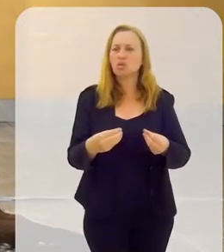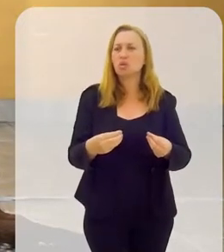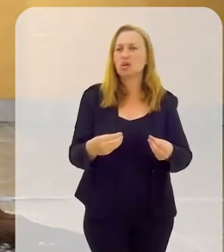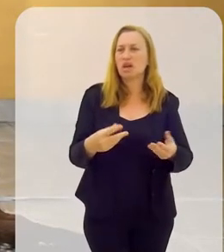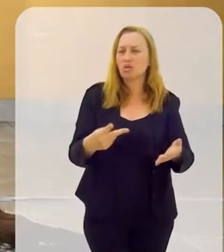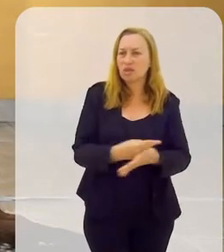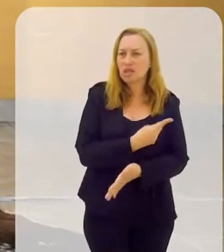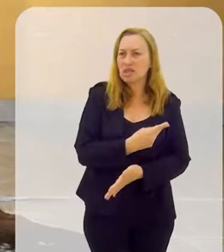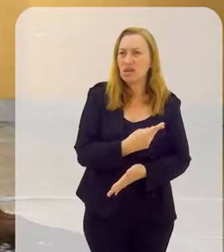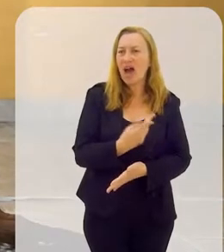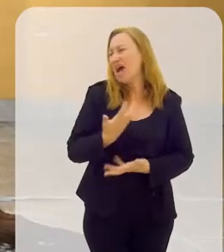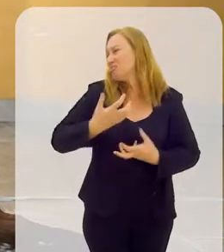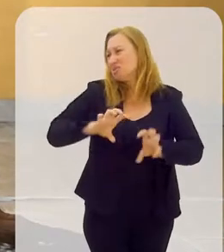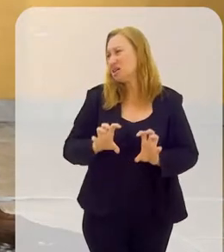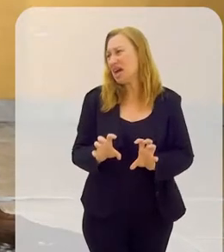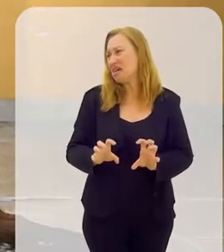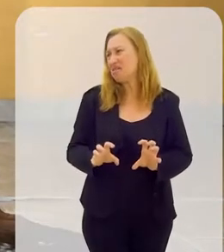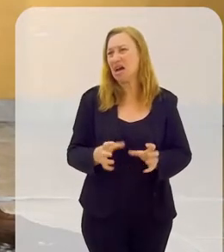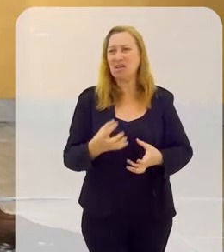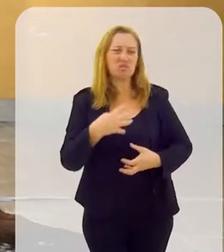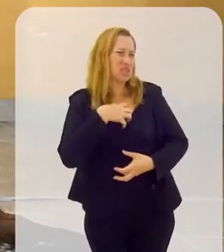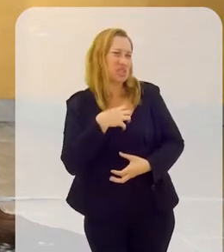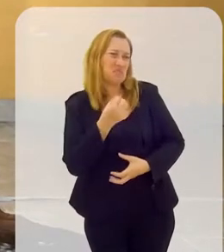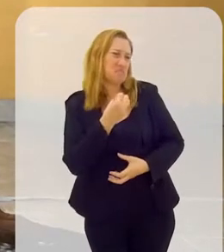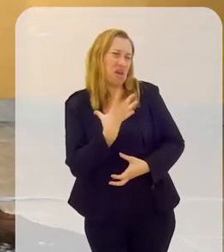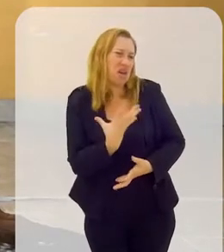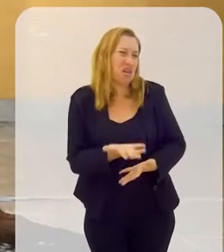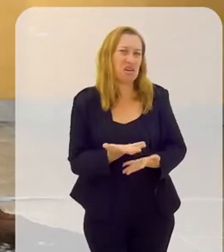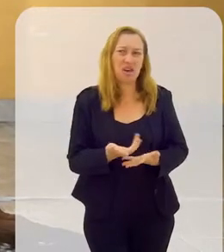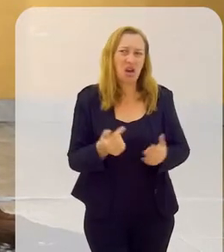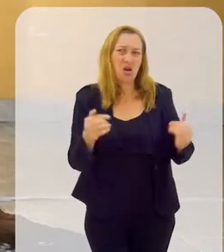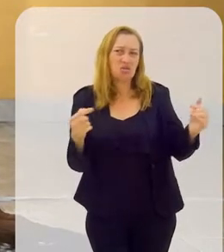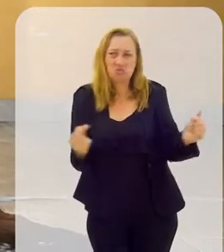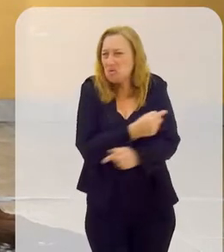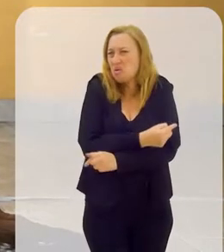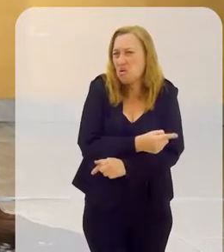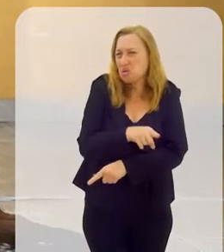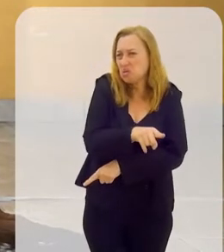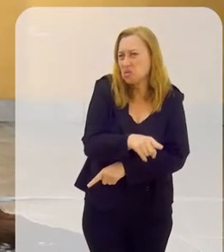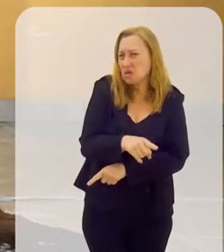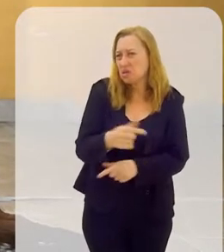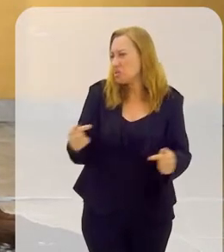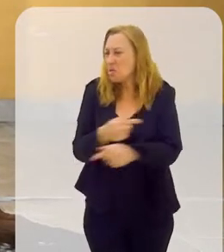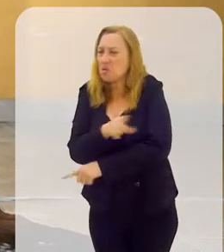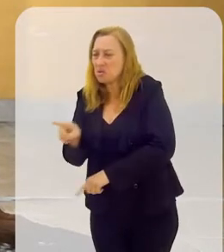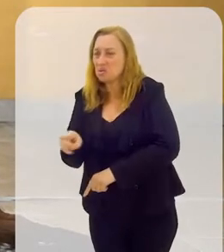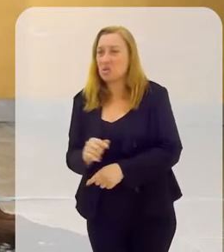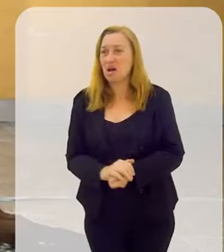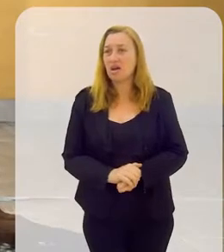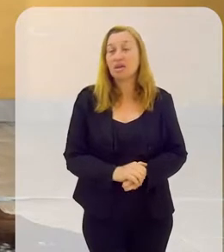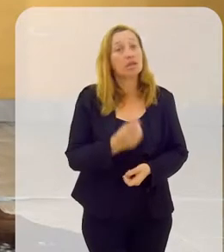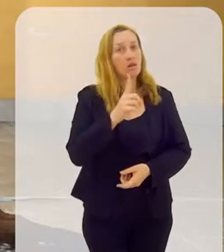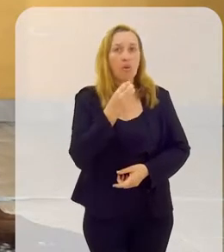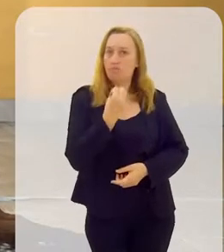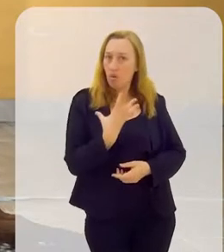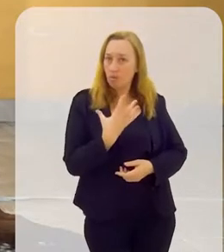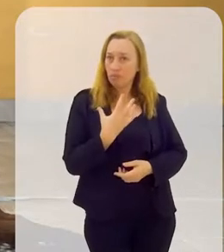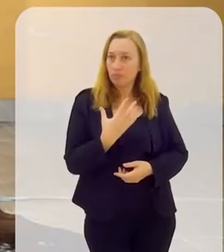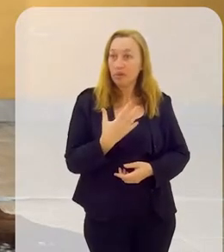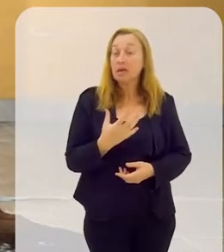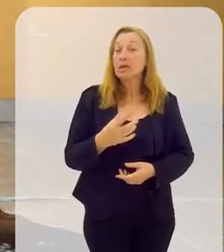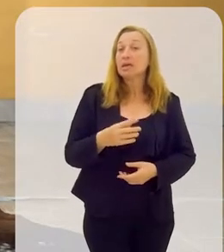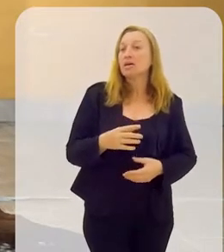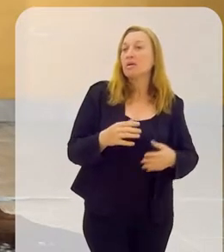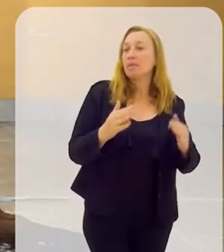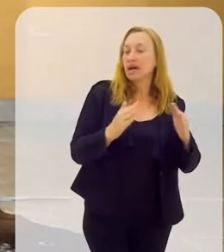santo, ah, não era isso que eu queria. Ah, eu não me senti bem. Ah, eu não concordo com isso, não concordo com aquilo. Aí sai da casa de santo. Isso não é bom